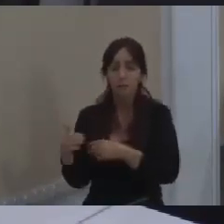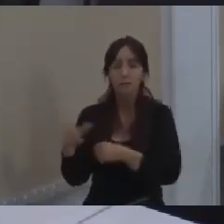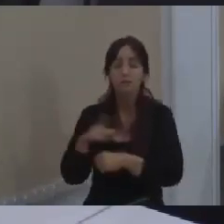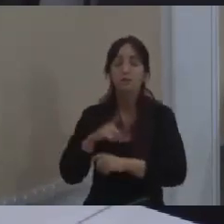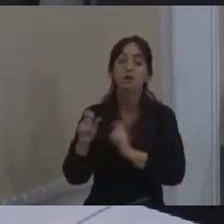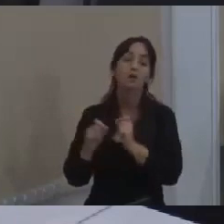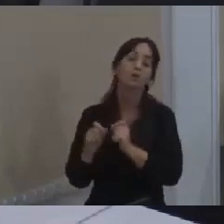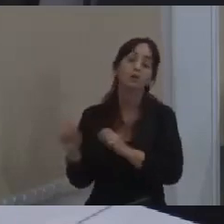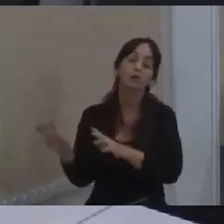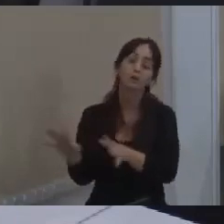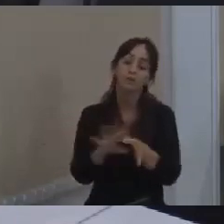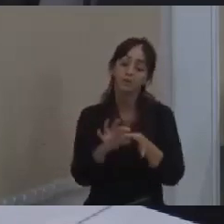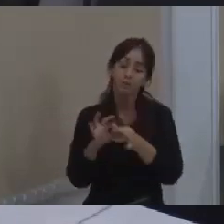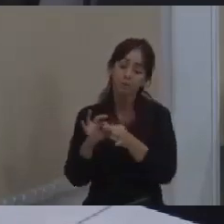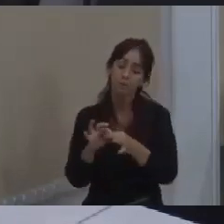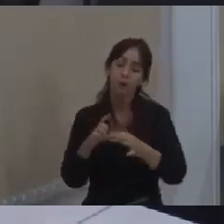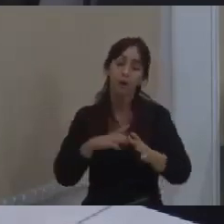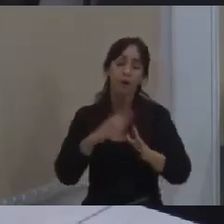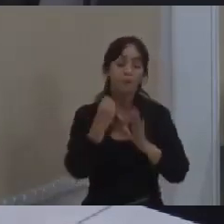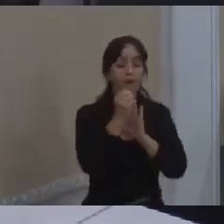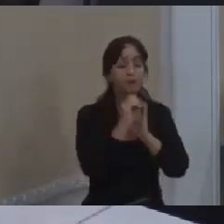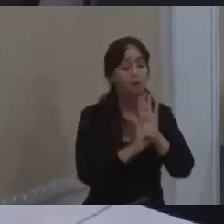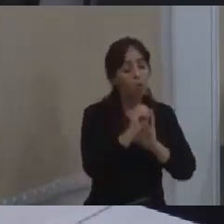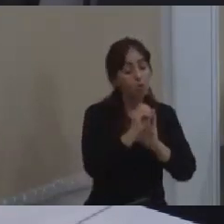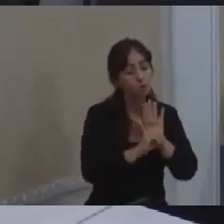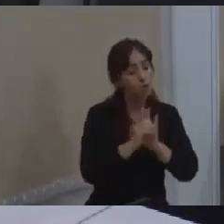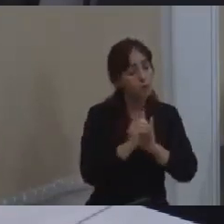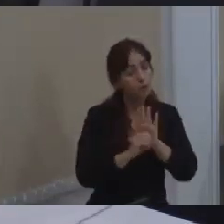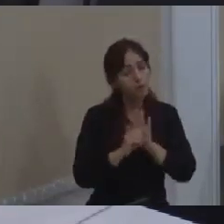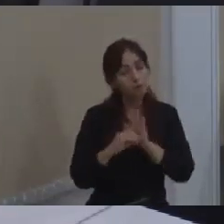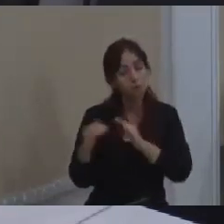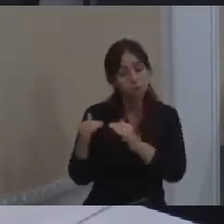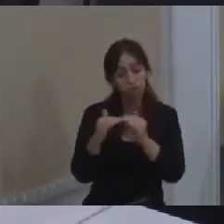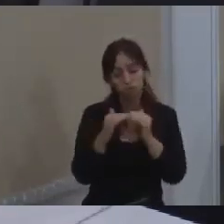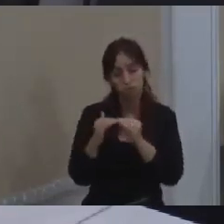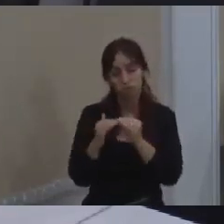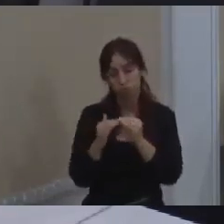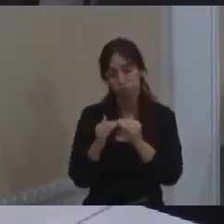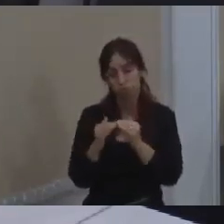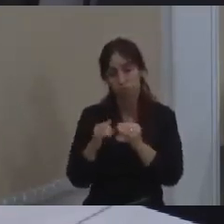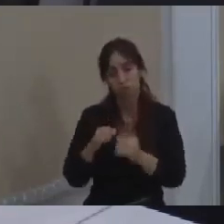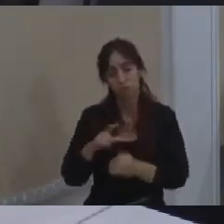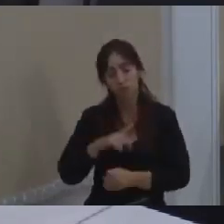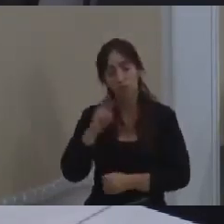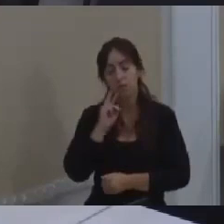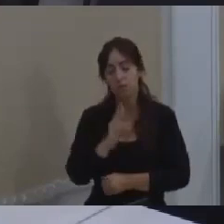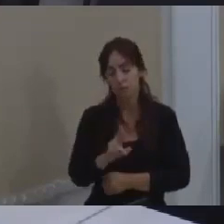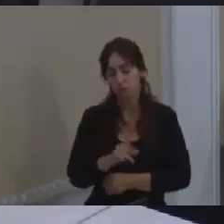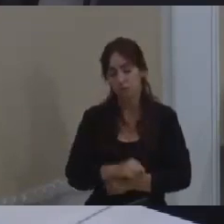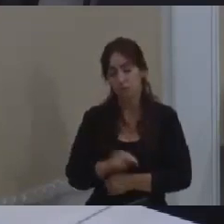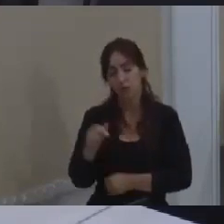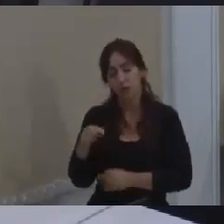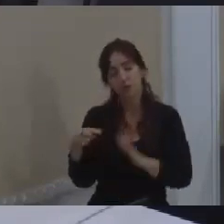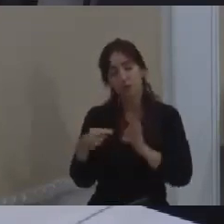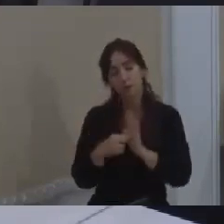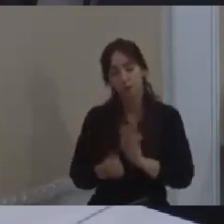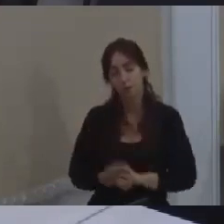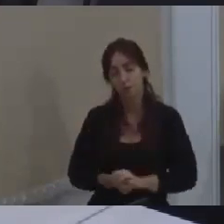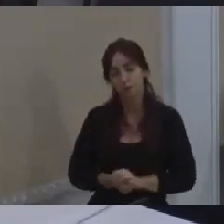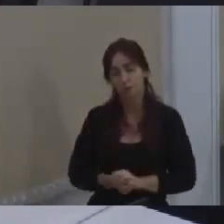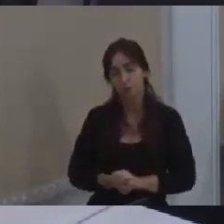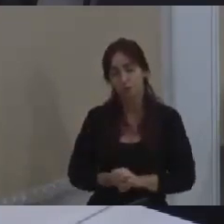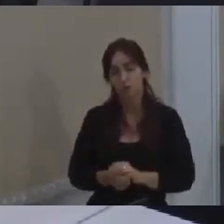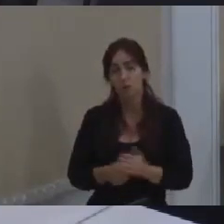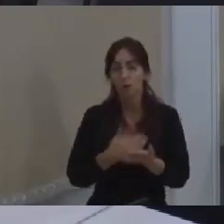amarrada para a gente ter um orçamento da cidade que seja execuível e que entregue o resultado esse é o ponto eu comecei a